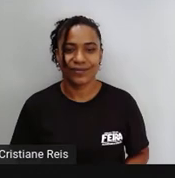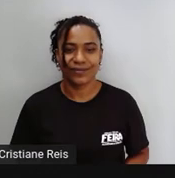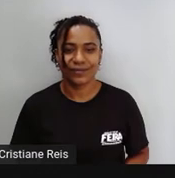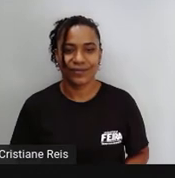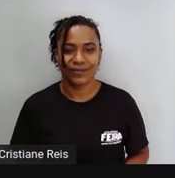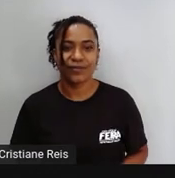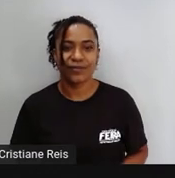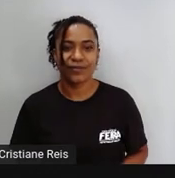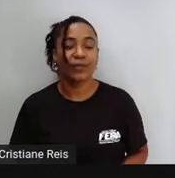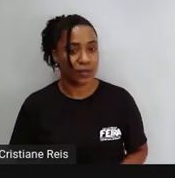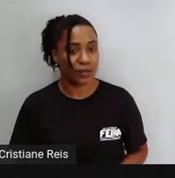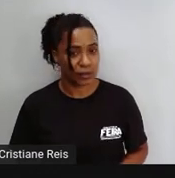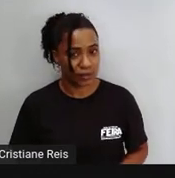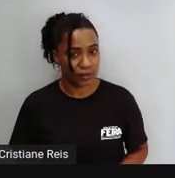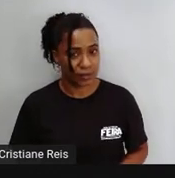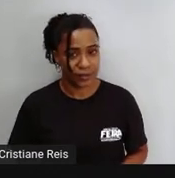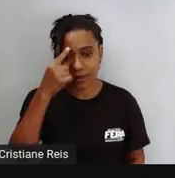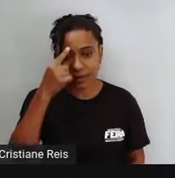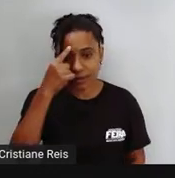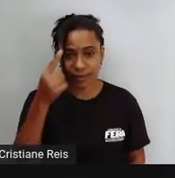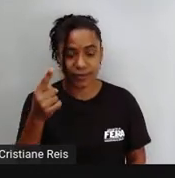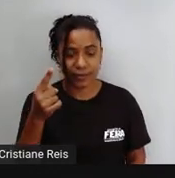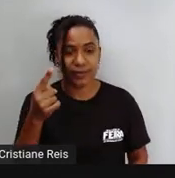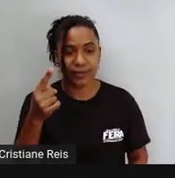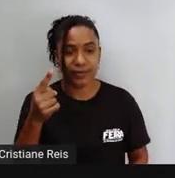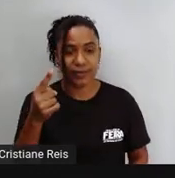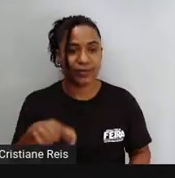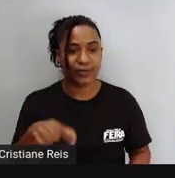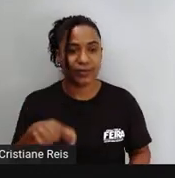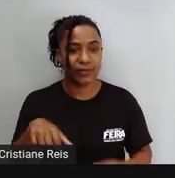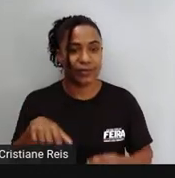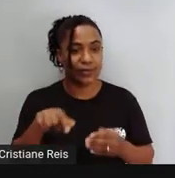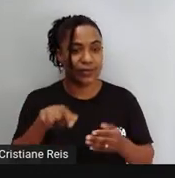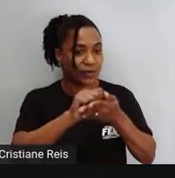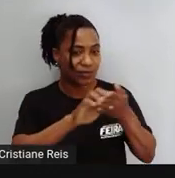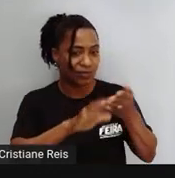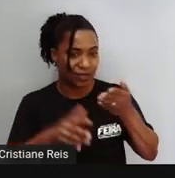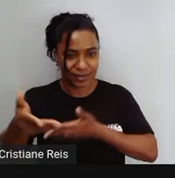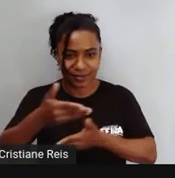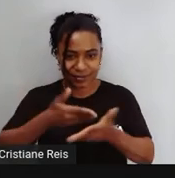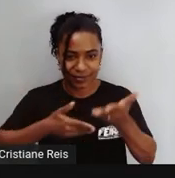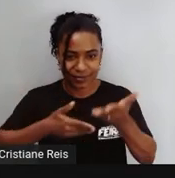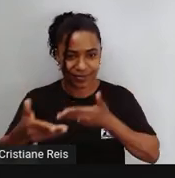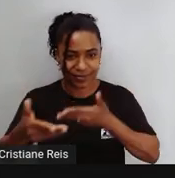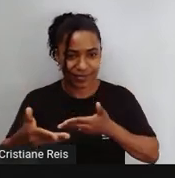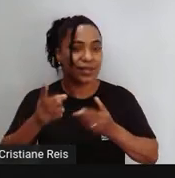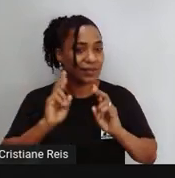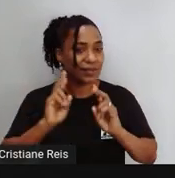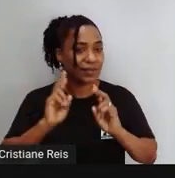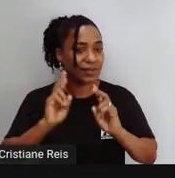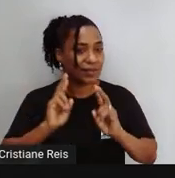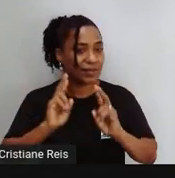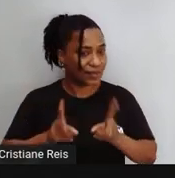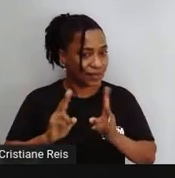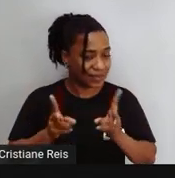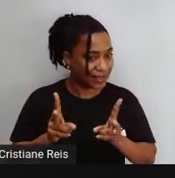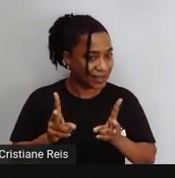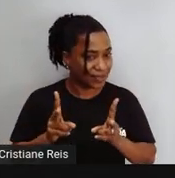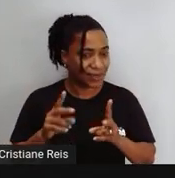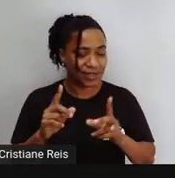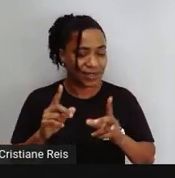Lembrando Que essas atividades interativas Nós sempre disponibilizamos o link